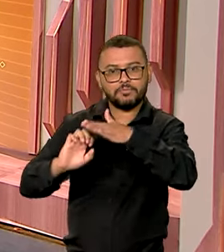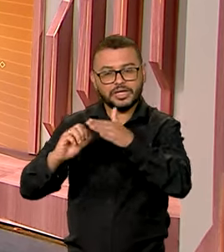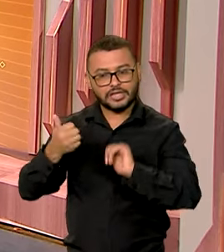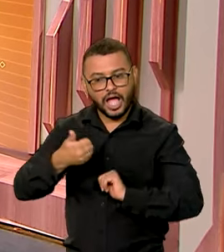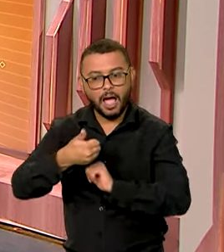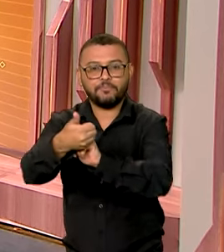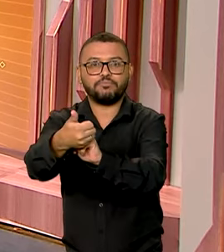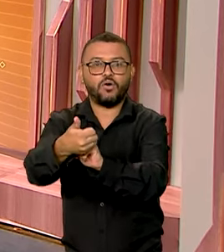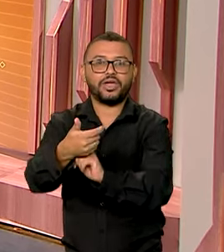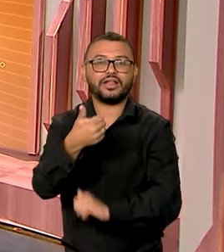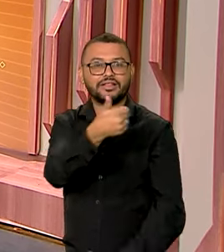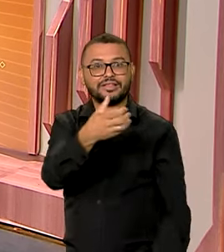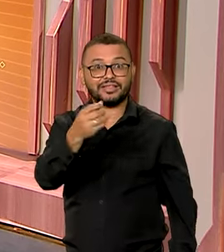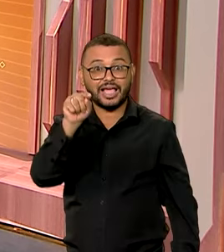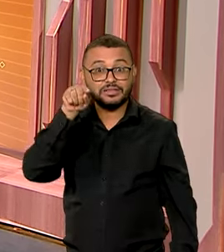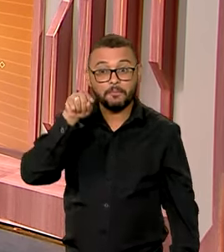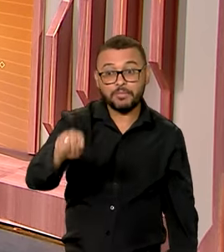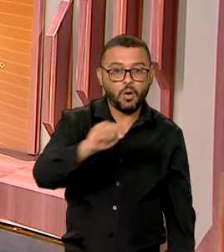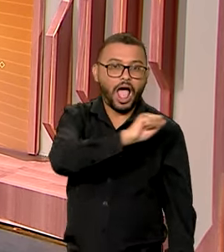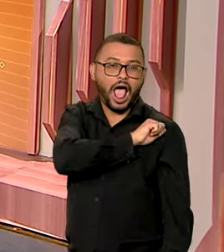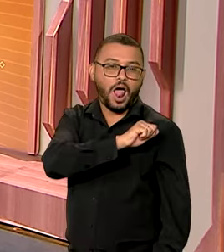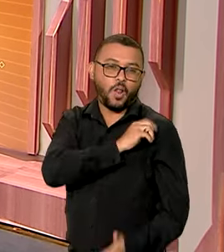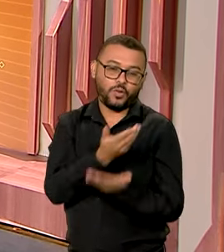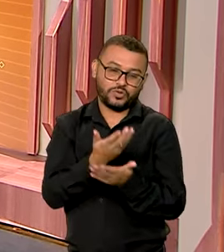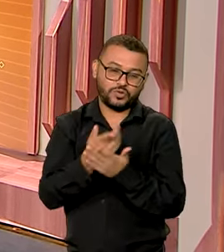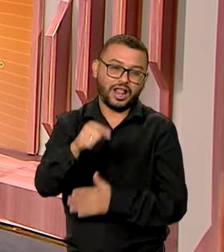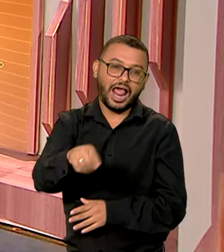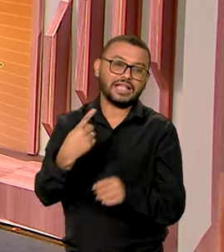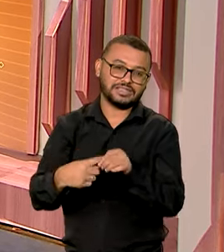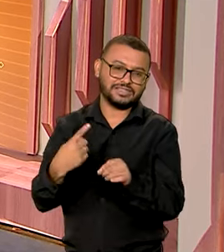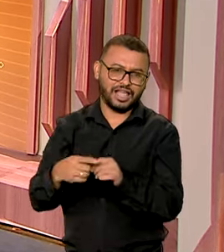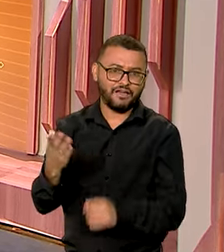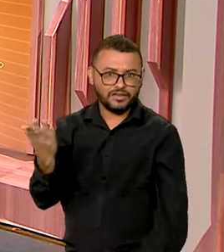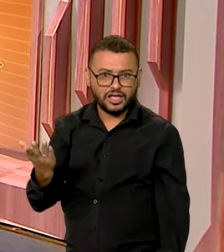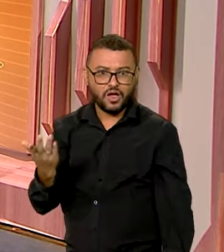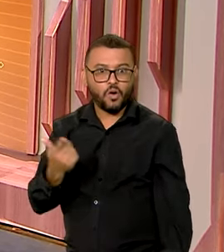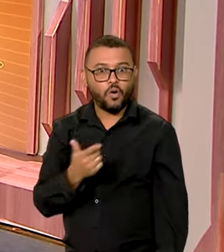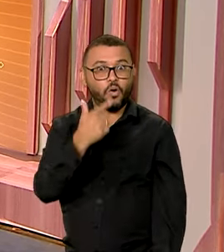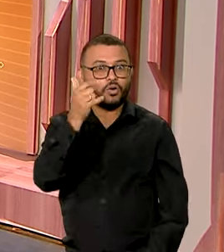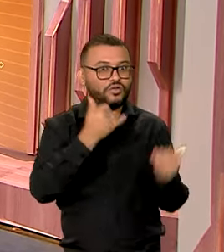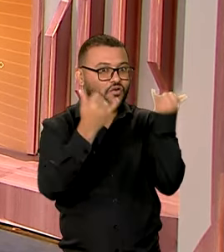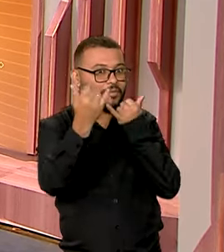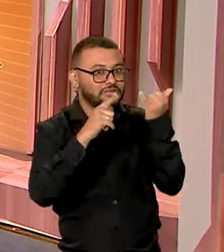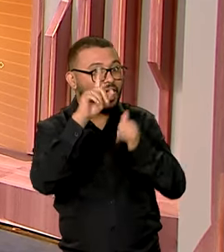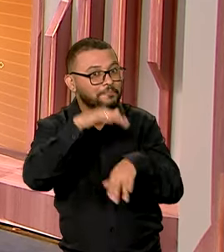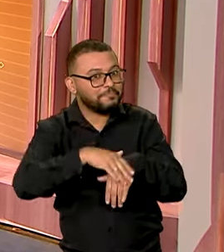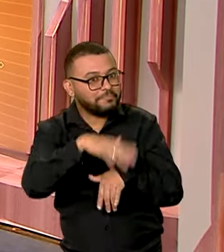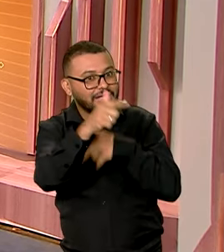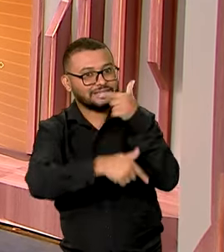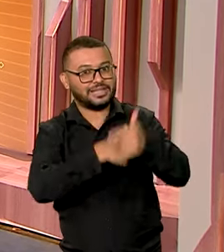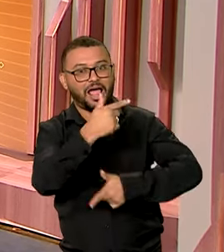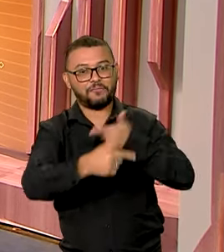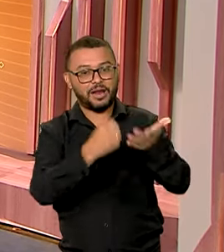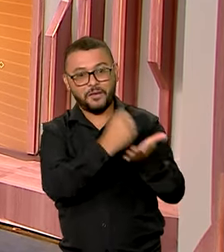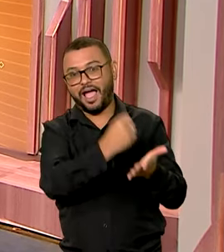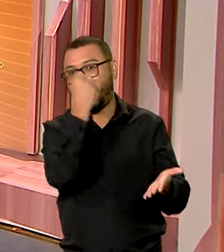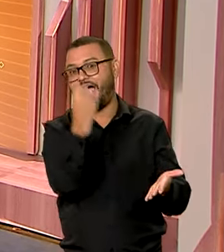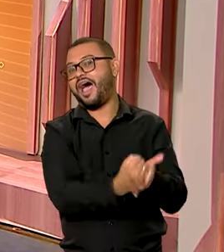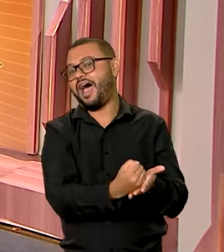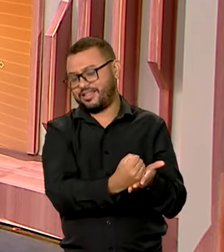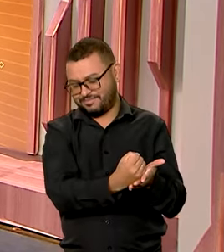quase 10 mil alunos do município. Outro dado é a geração de emprego com